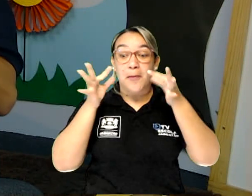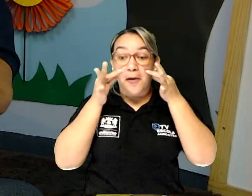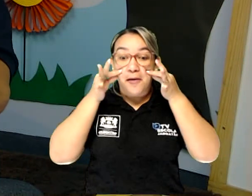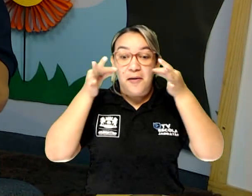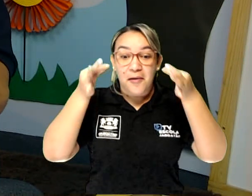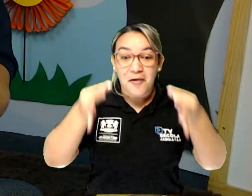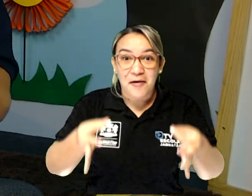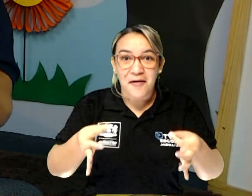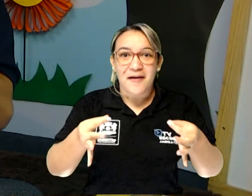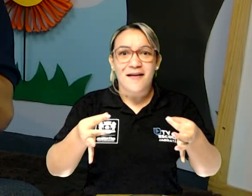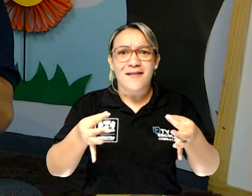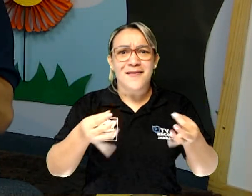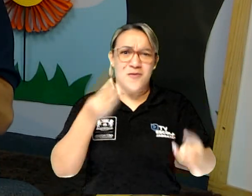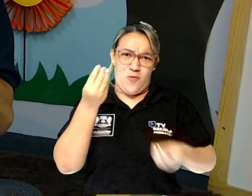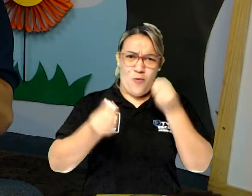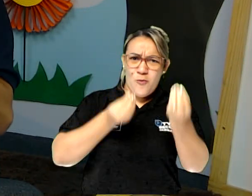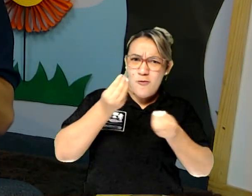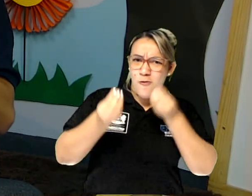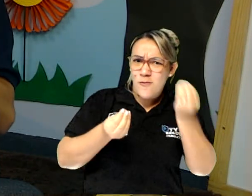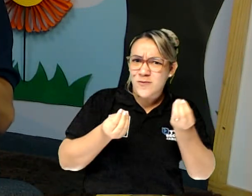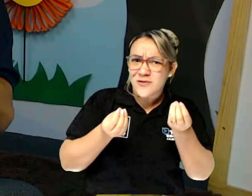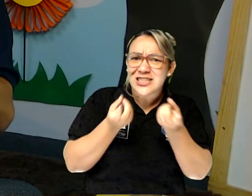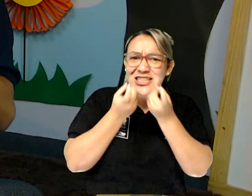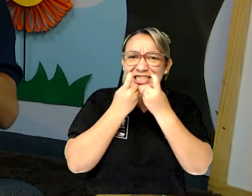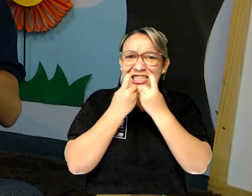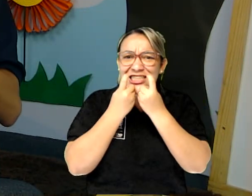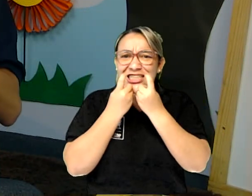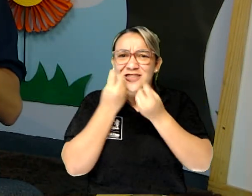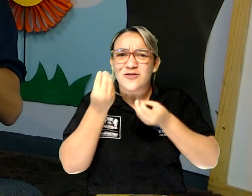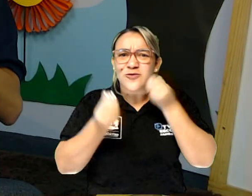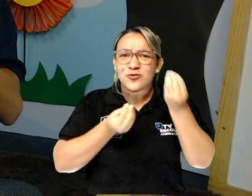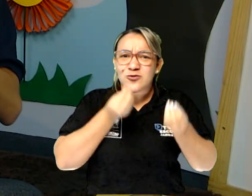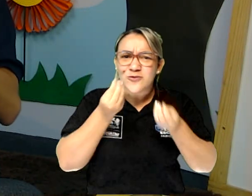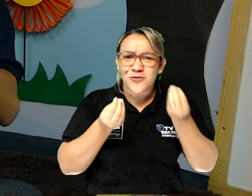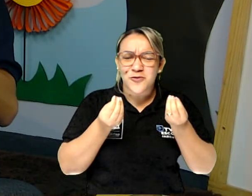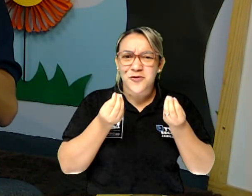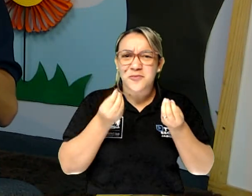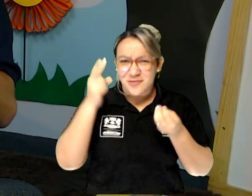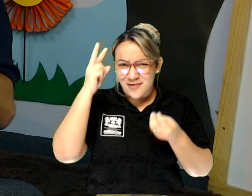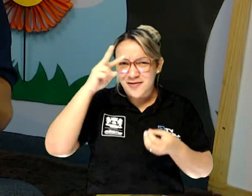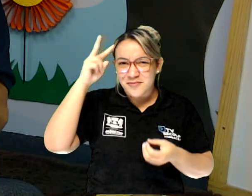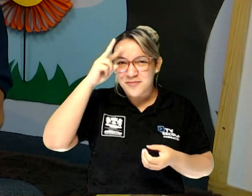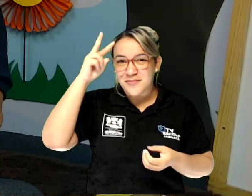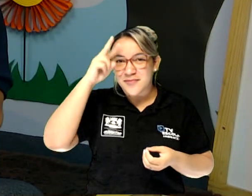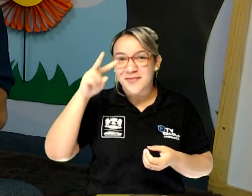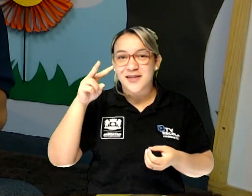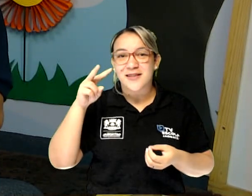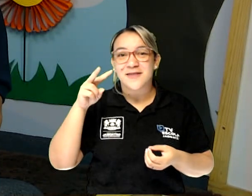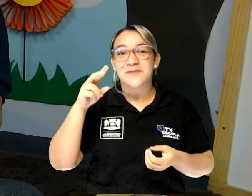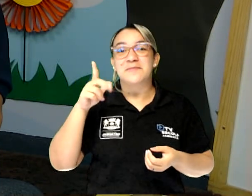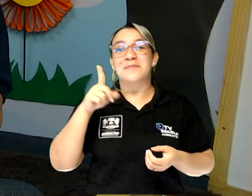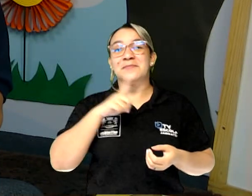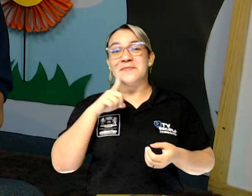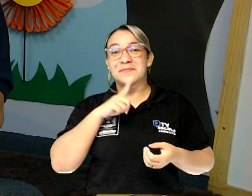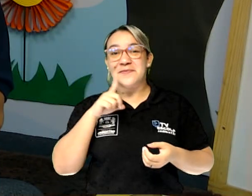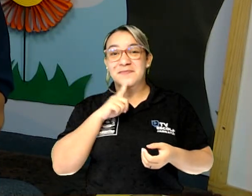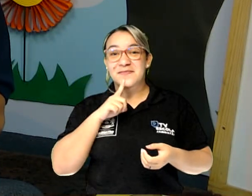como era o grúfalo. Vocês estão lembrados? Olha só. Ele tinha